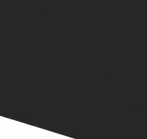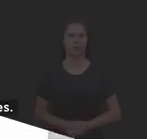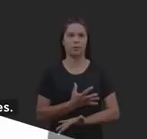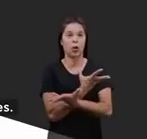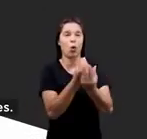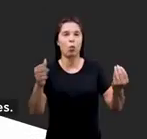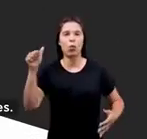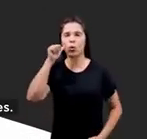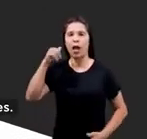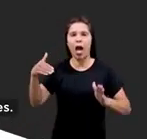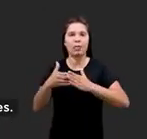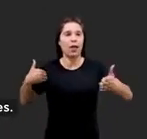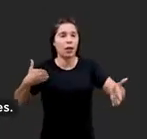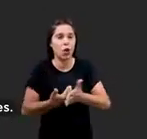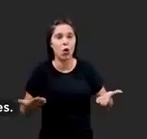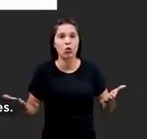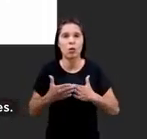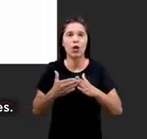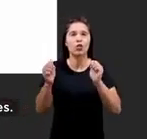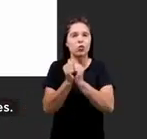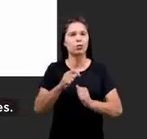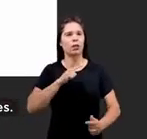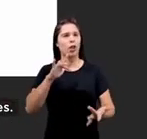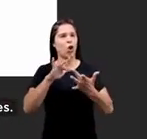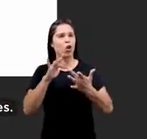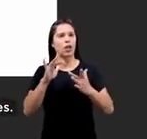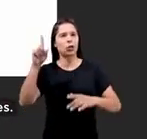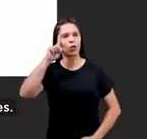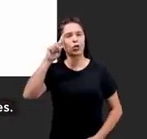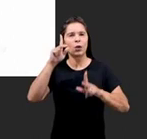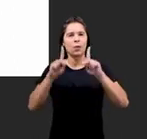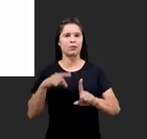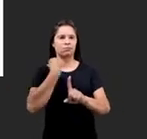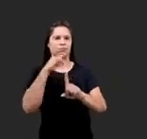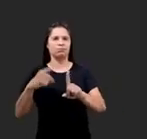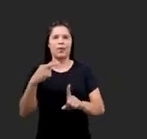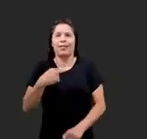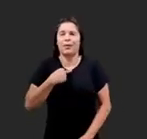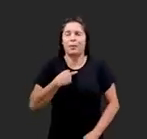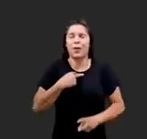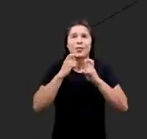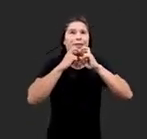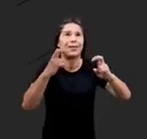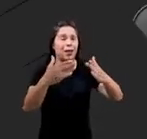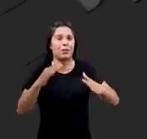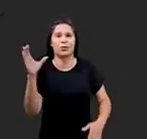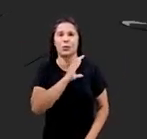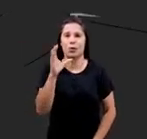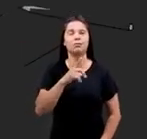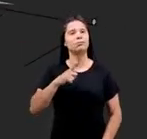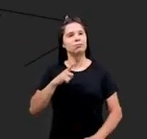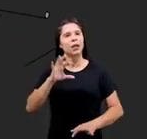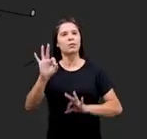Muitas mulheres ainda hoje têm que conviver diariamente com seus agressores, sem poder gritar por socorro. Para